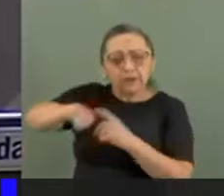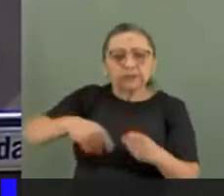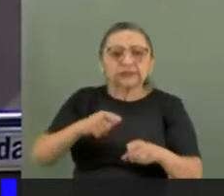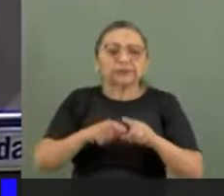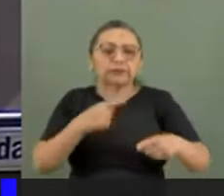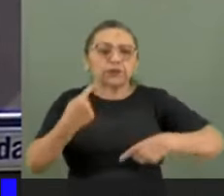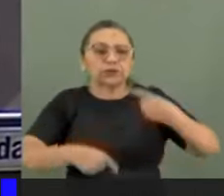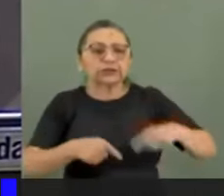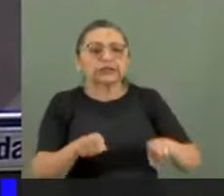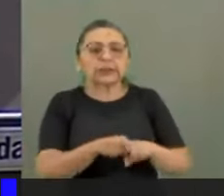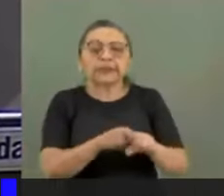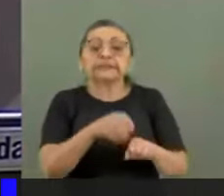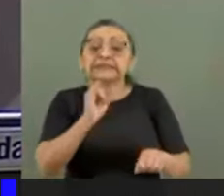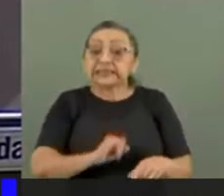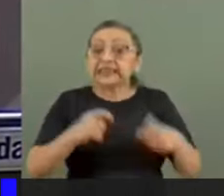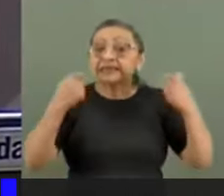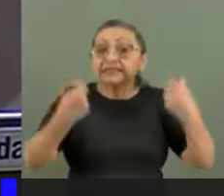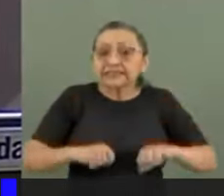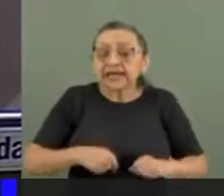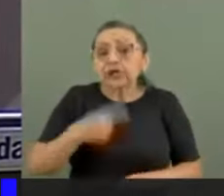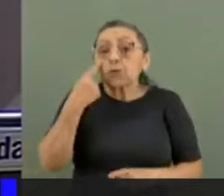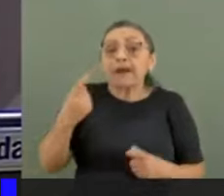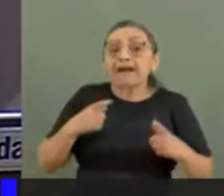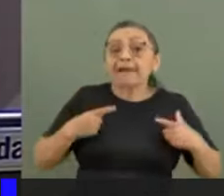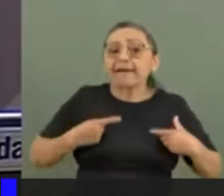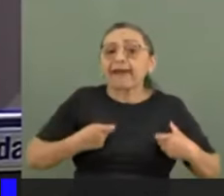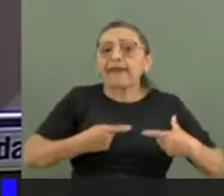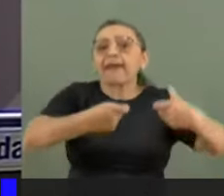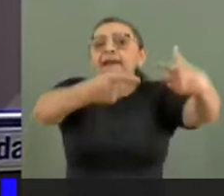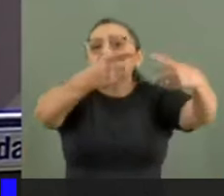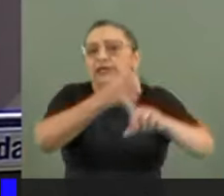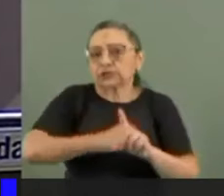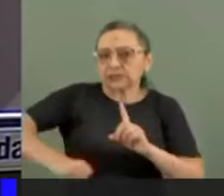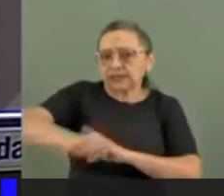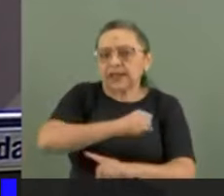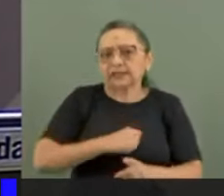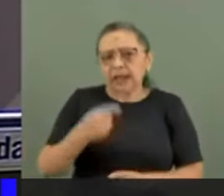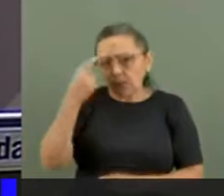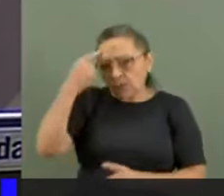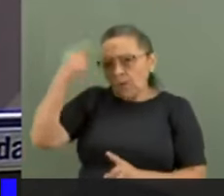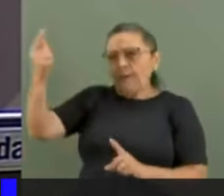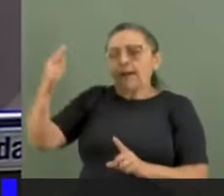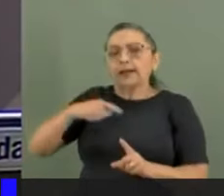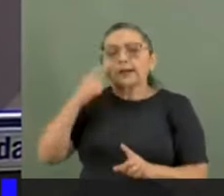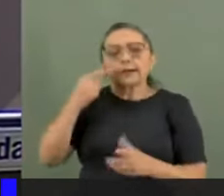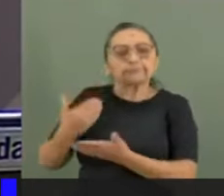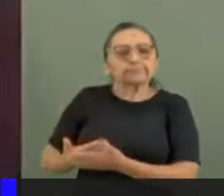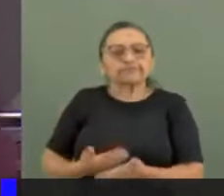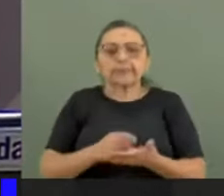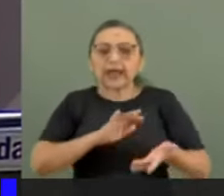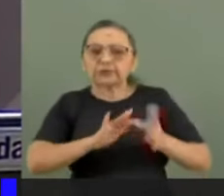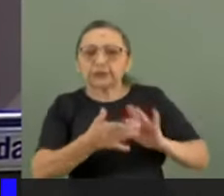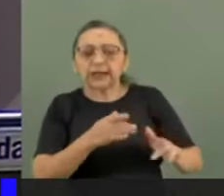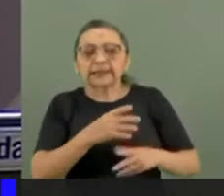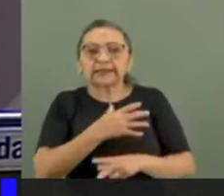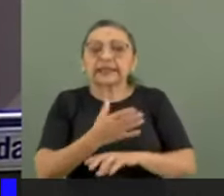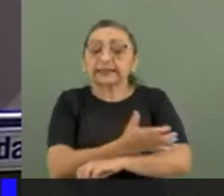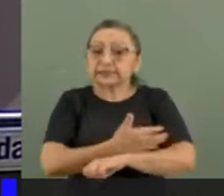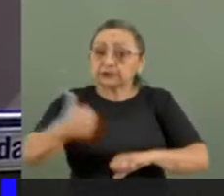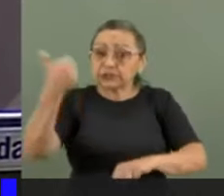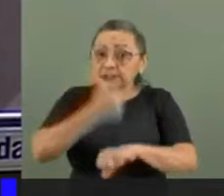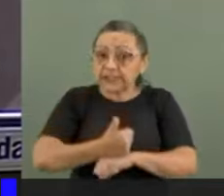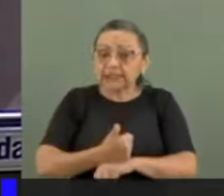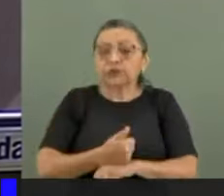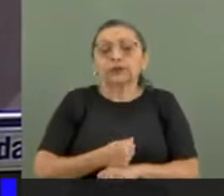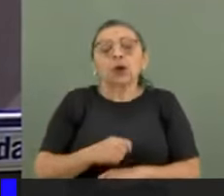e até mesmo, se necessário, uma guerra civil. A ideia era viabilizar a decretação de um Estado de sítio